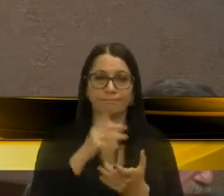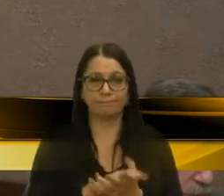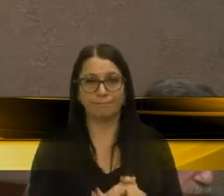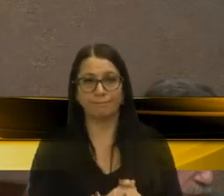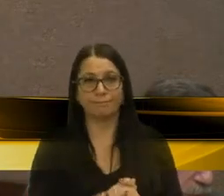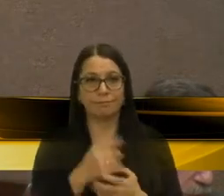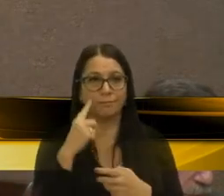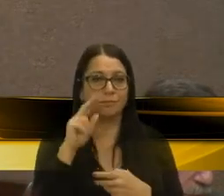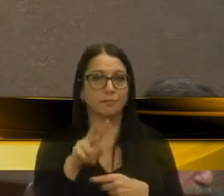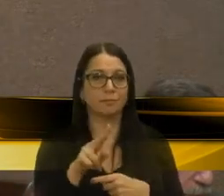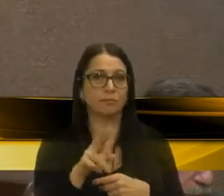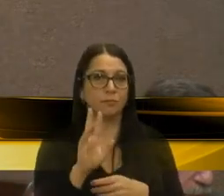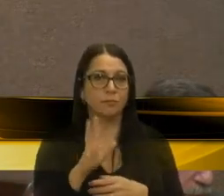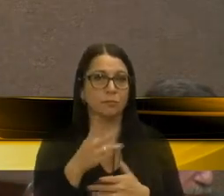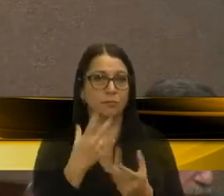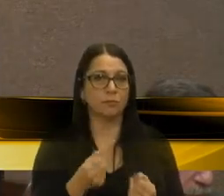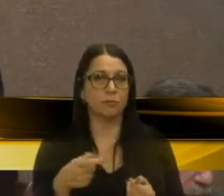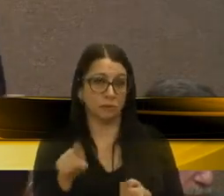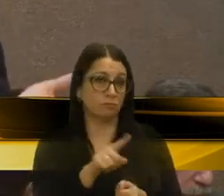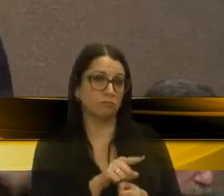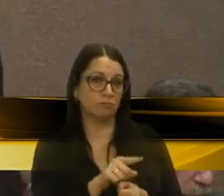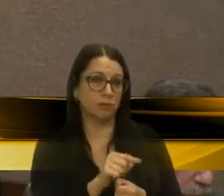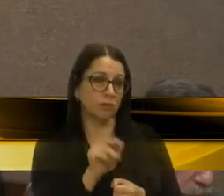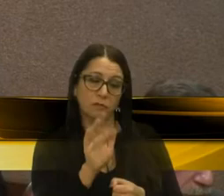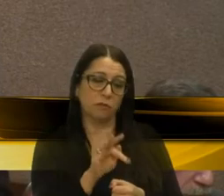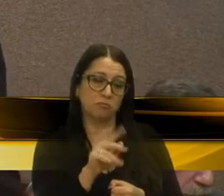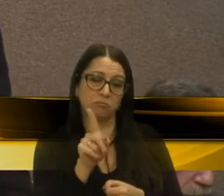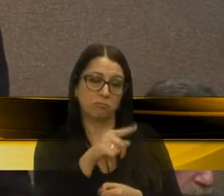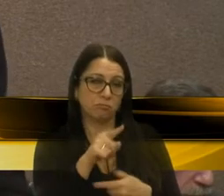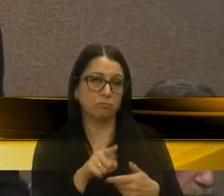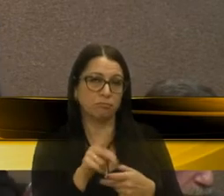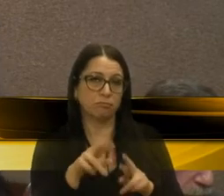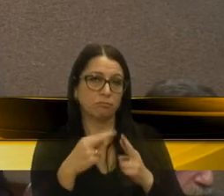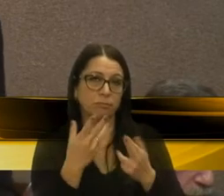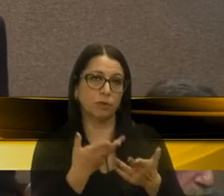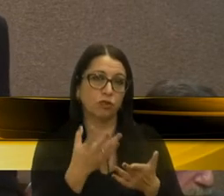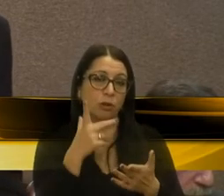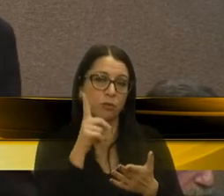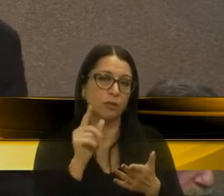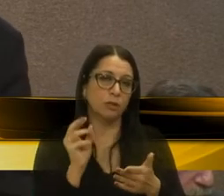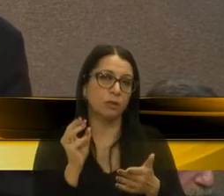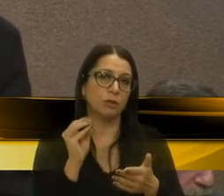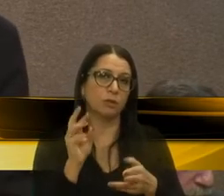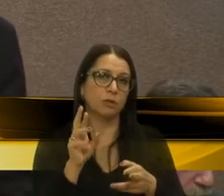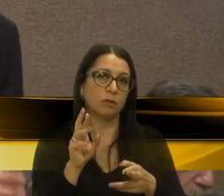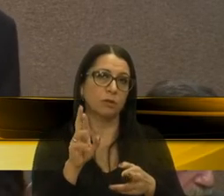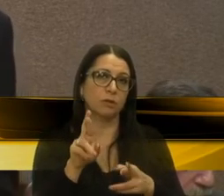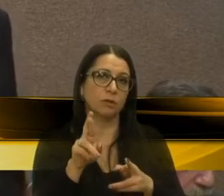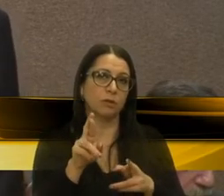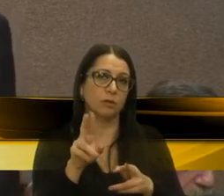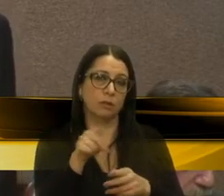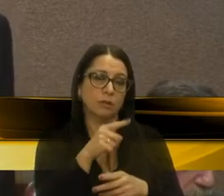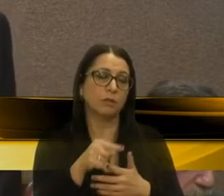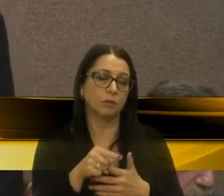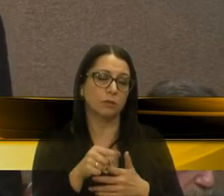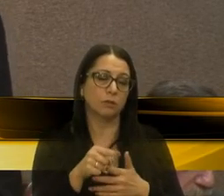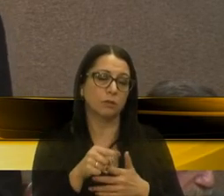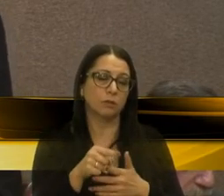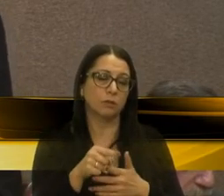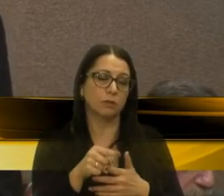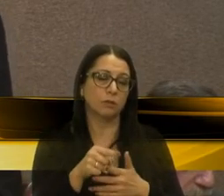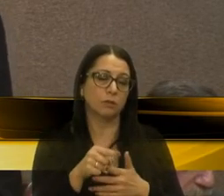então como a gente ficou contemplado, a gente encerrou a reunião e cancelou a reunião.